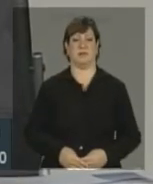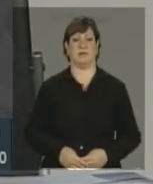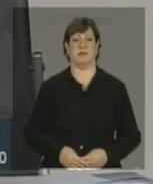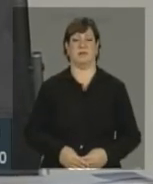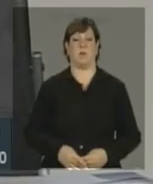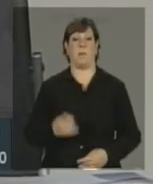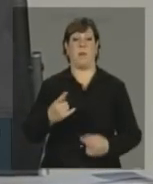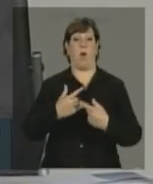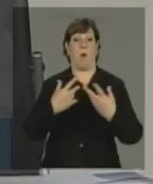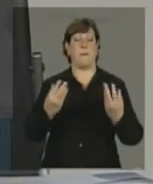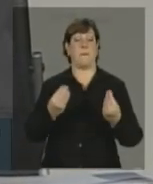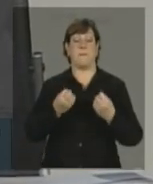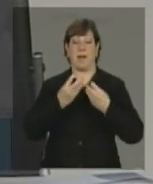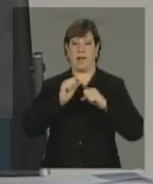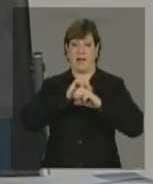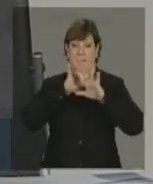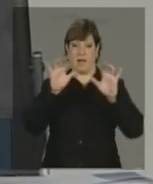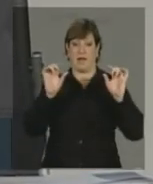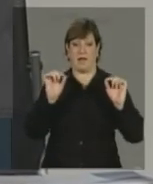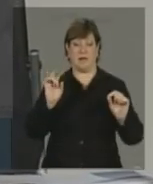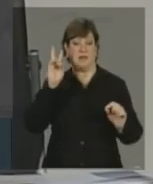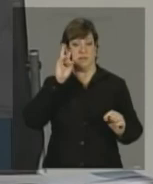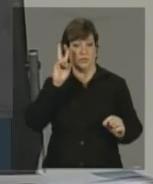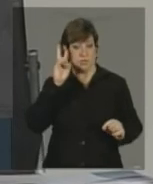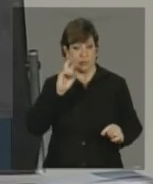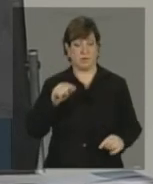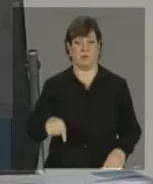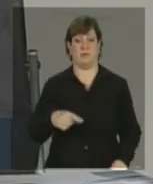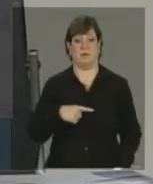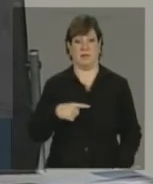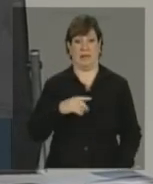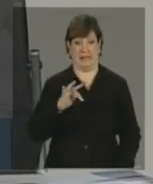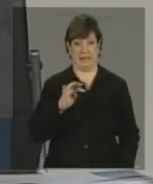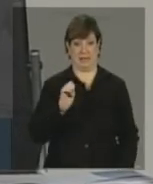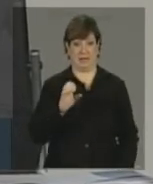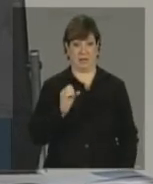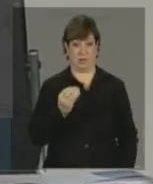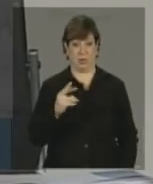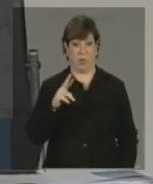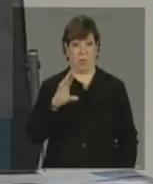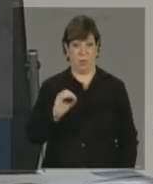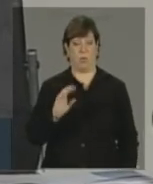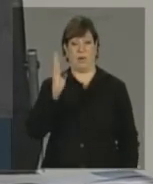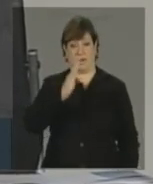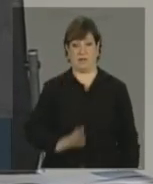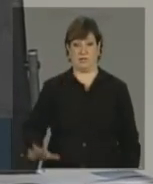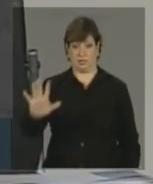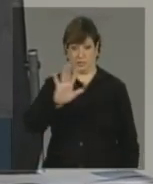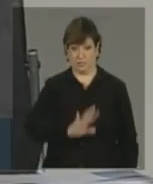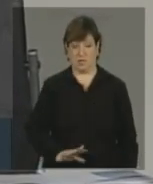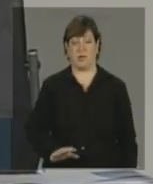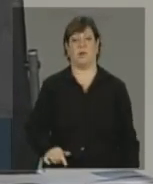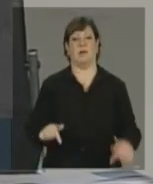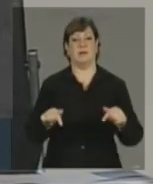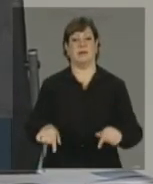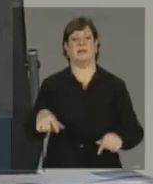uma coisa bem clara, que do ponto de vista da Secretaria do Tesouro Nacional, da nossa análise, há sim espaço